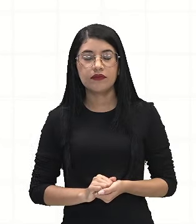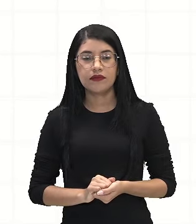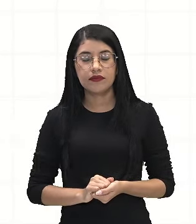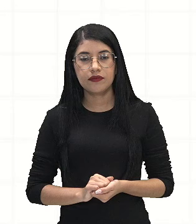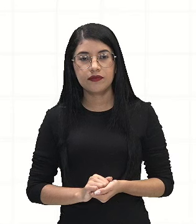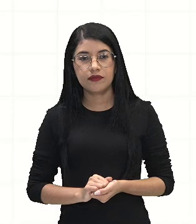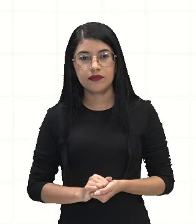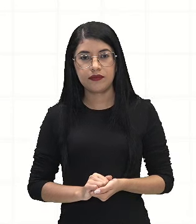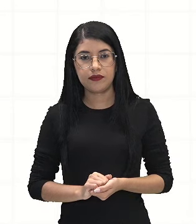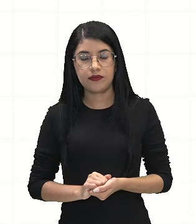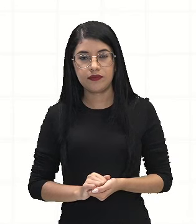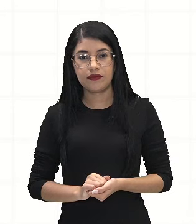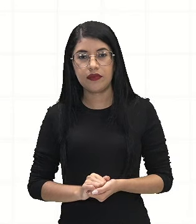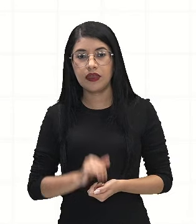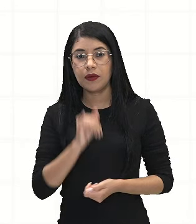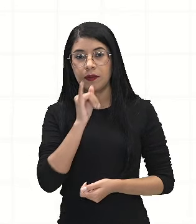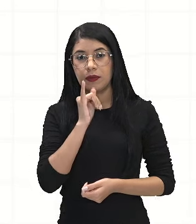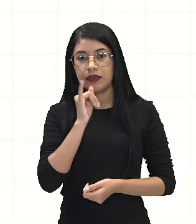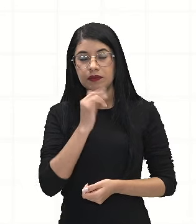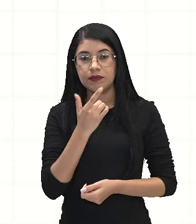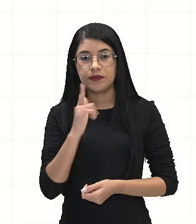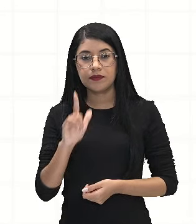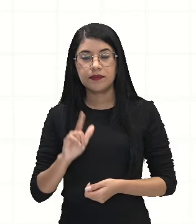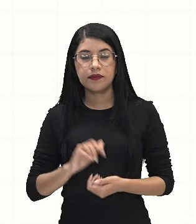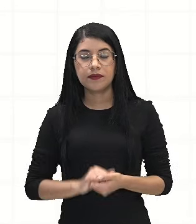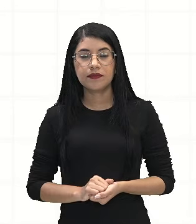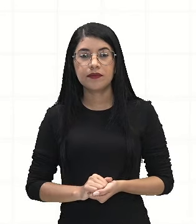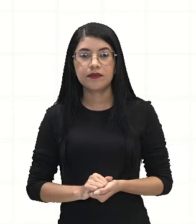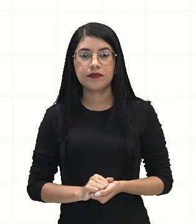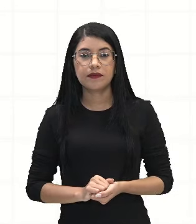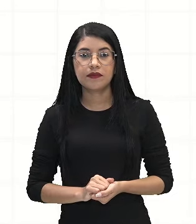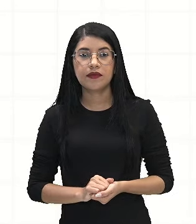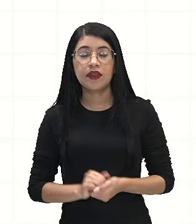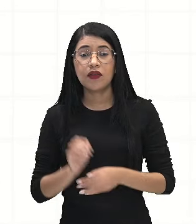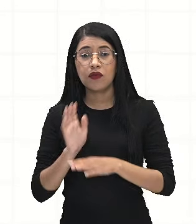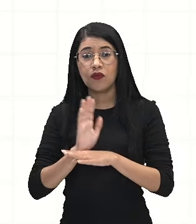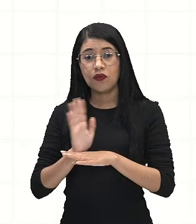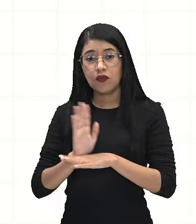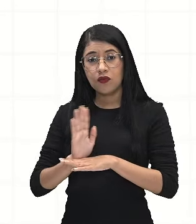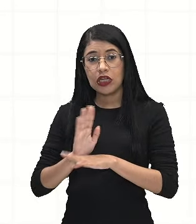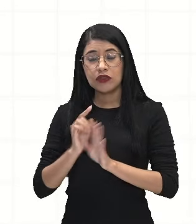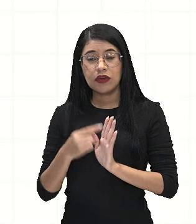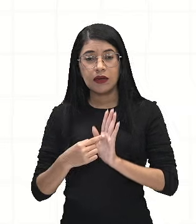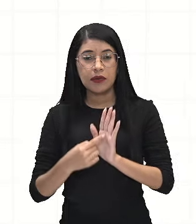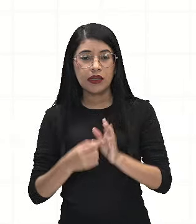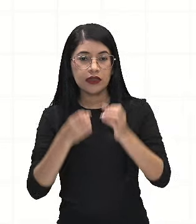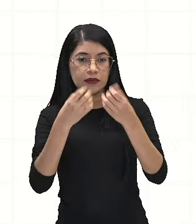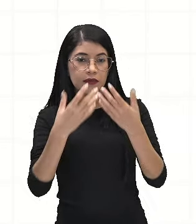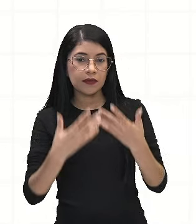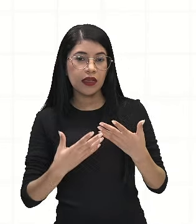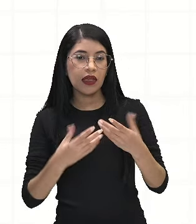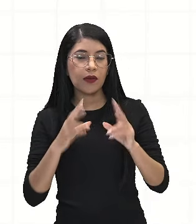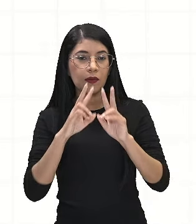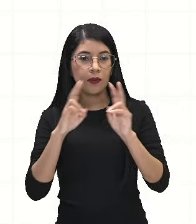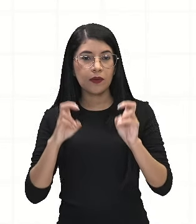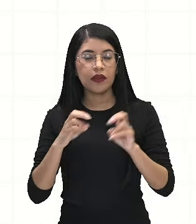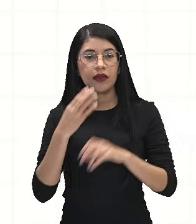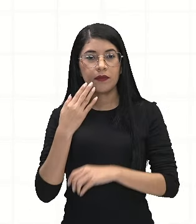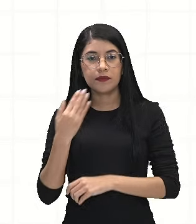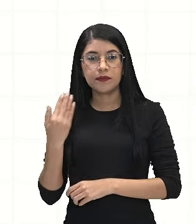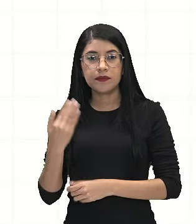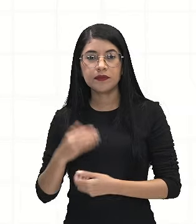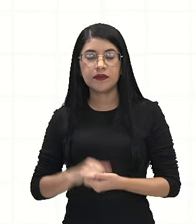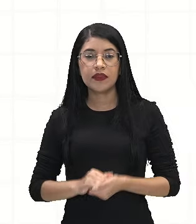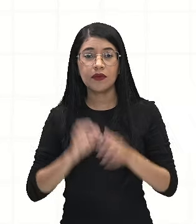verificar um exemplo aí, que vocês vão ver um vídeo sobre este exemplo. Então,